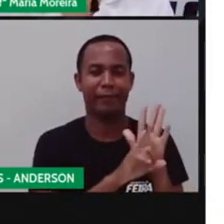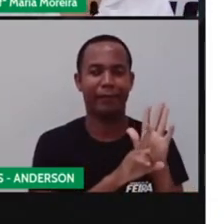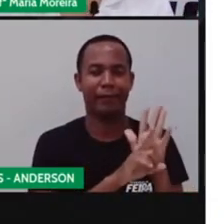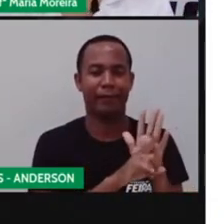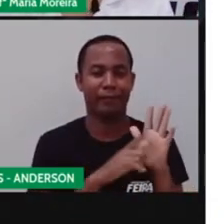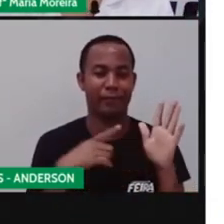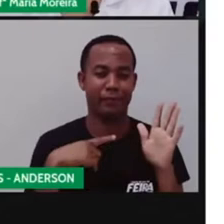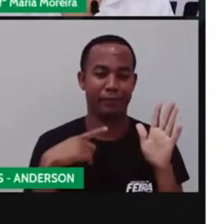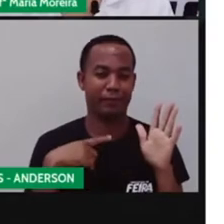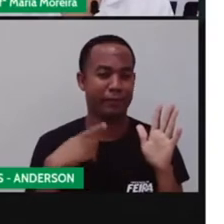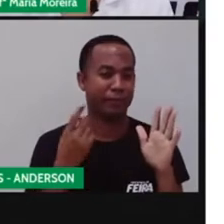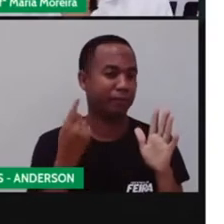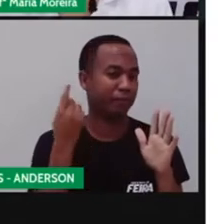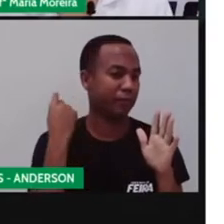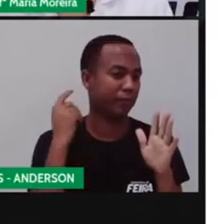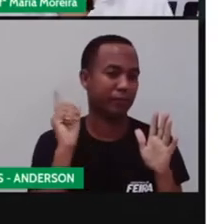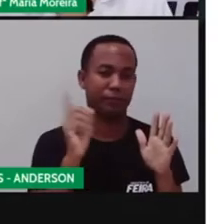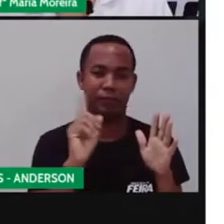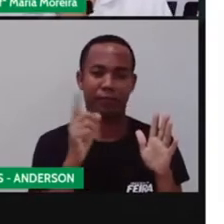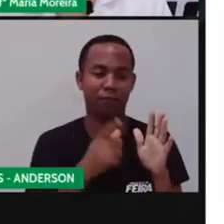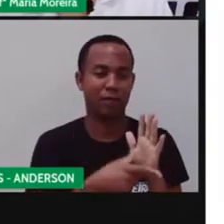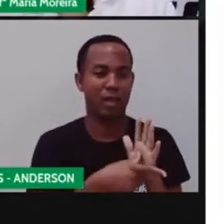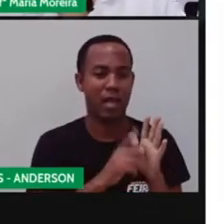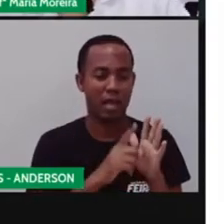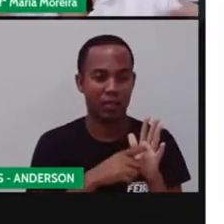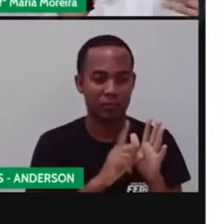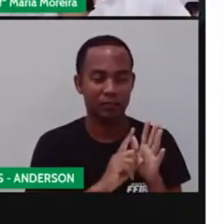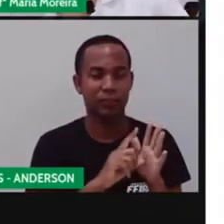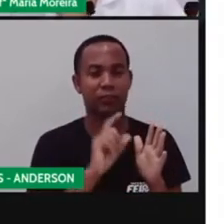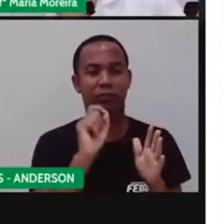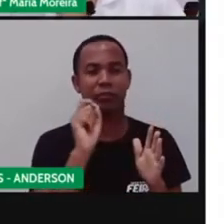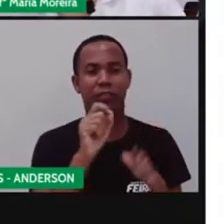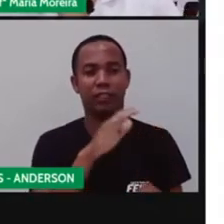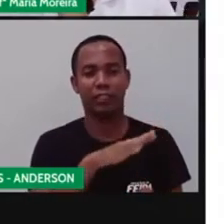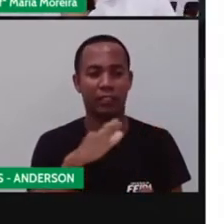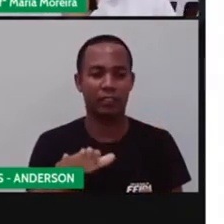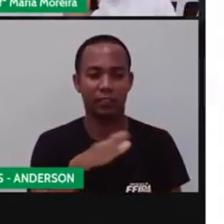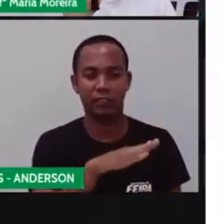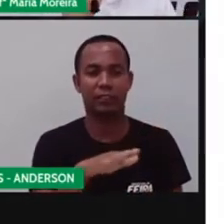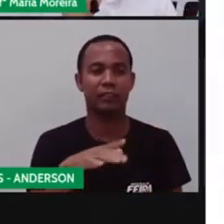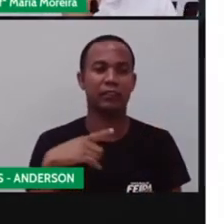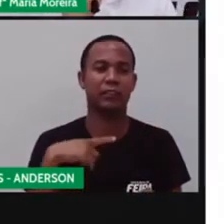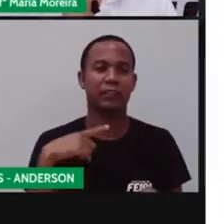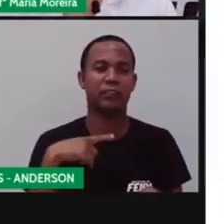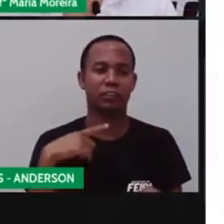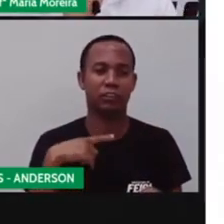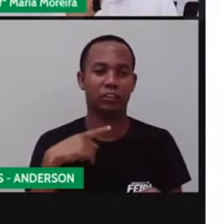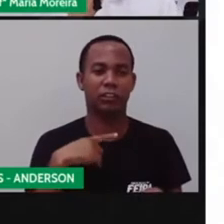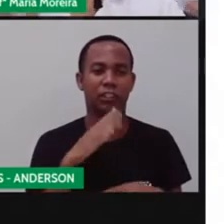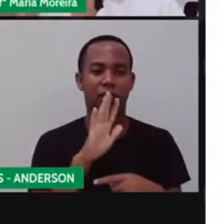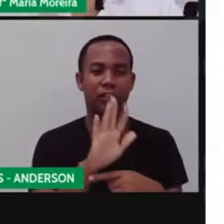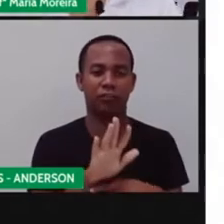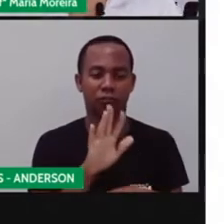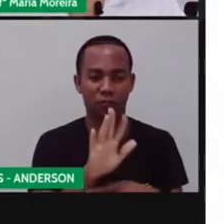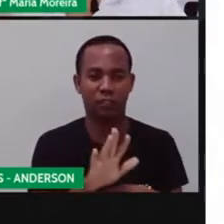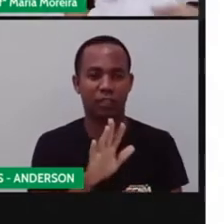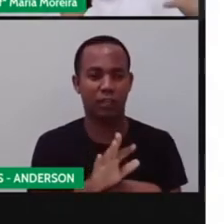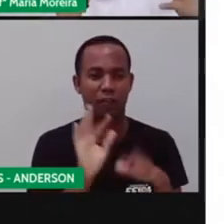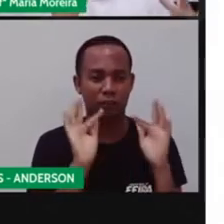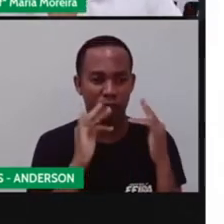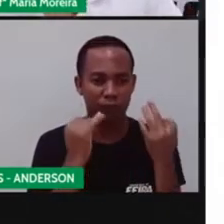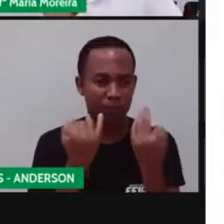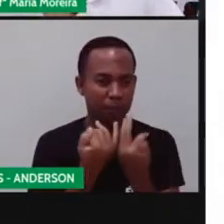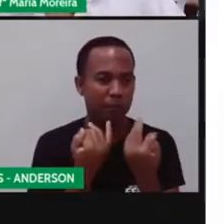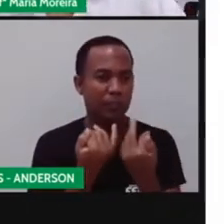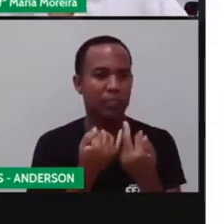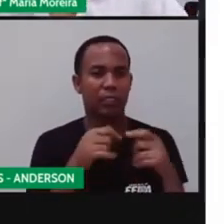ela existiu, obviamente. Então, antes daquela lei, as crianças tinham o quê? Que ajudar os pais. Né? Seja na lavoura, em